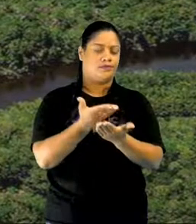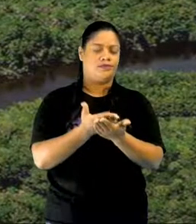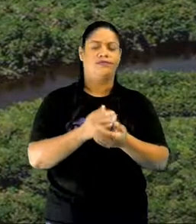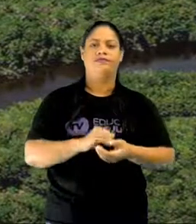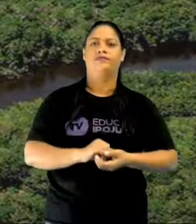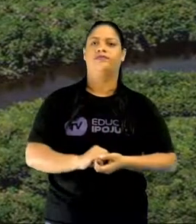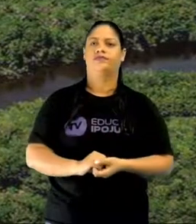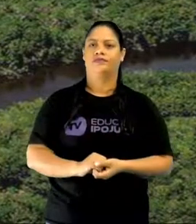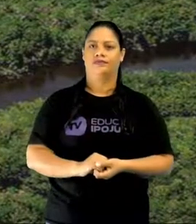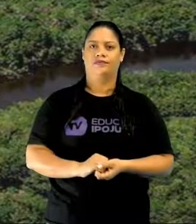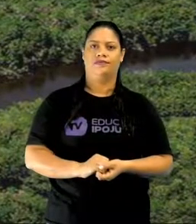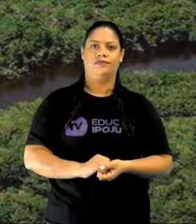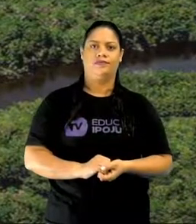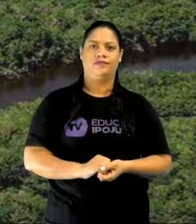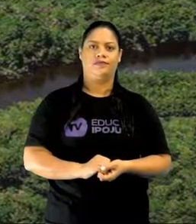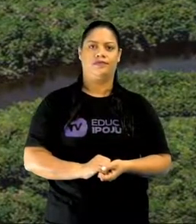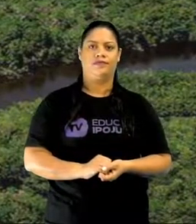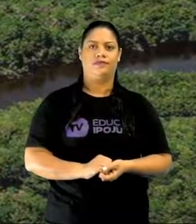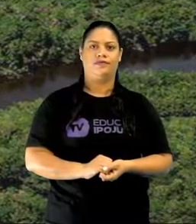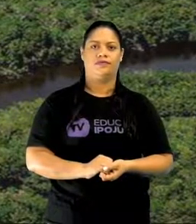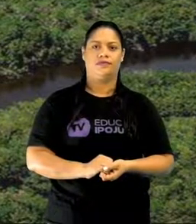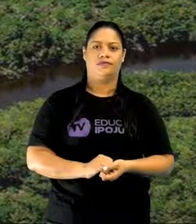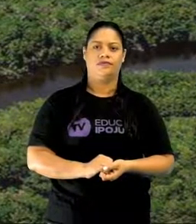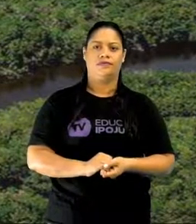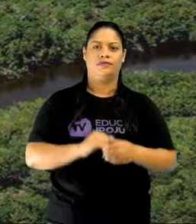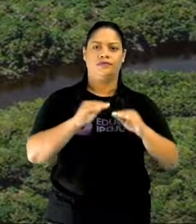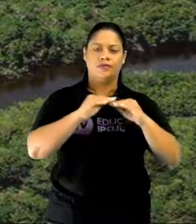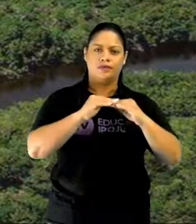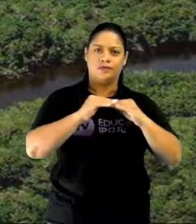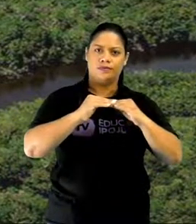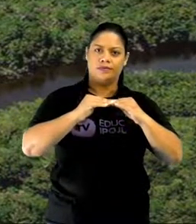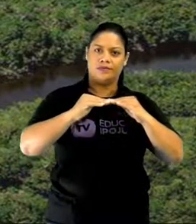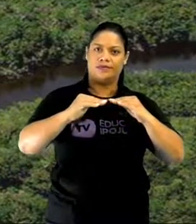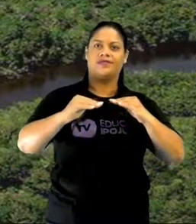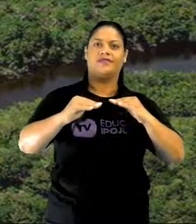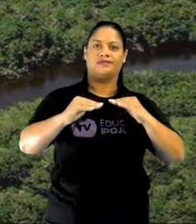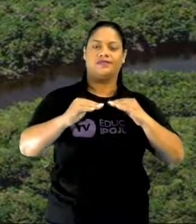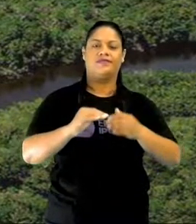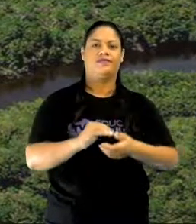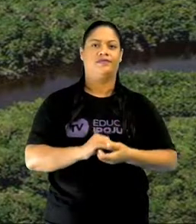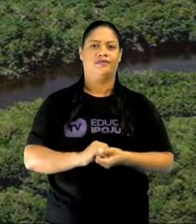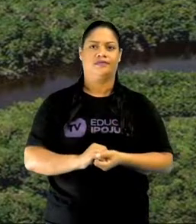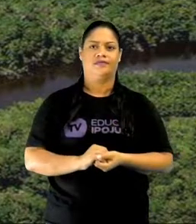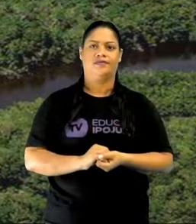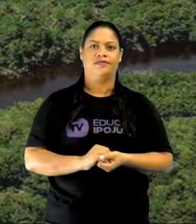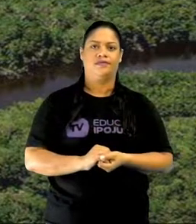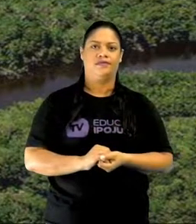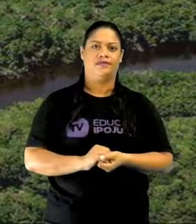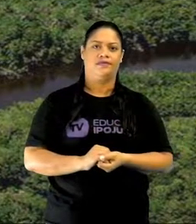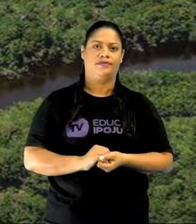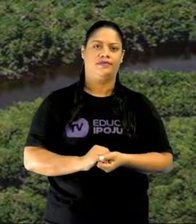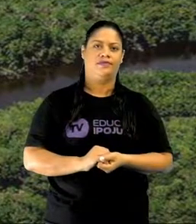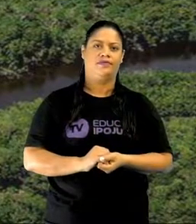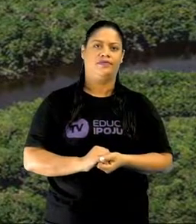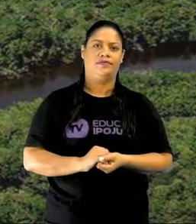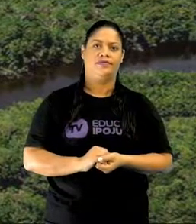relevo. Nós vamos falar agora de planícies. As planícies, elas estão